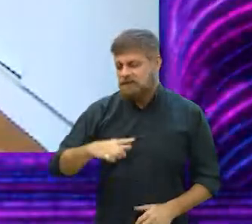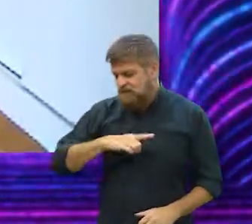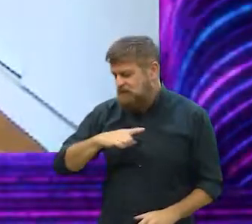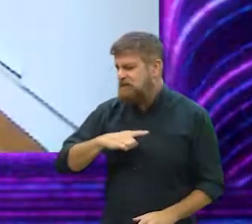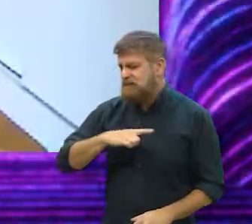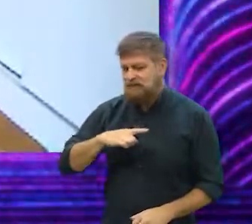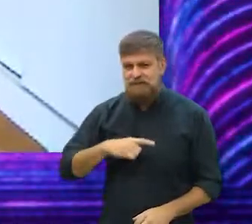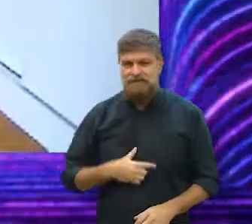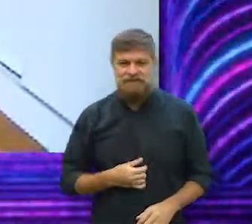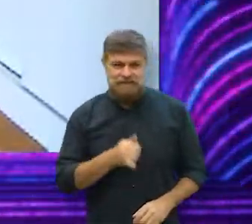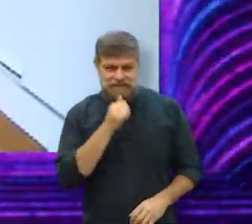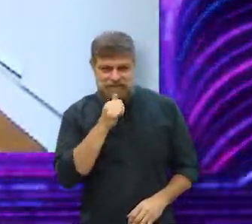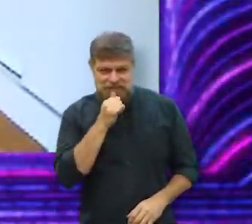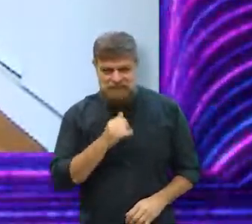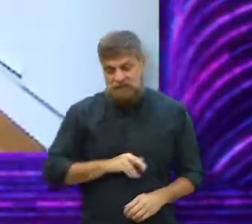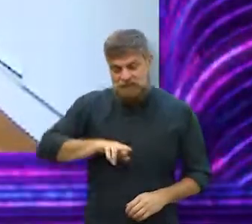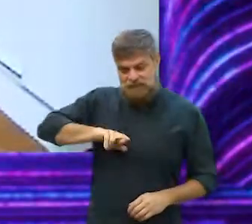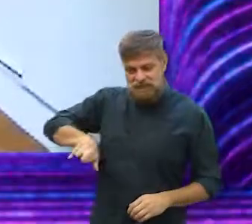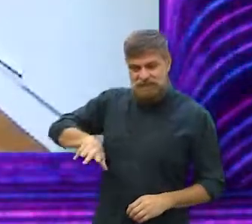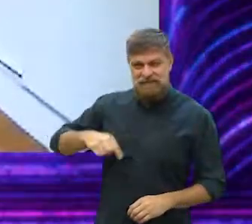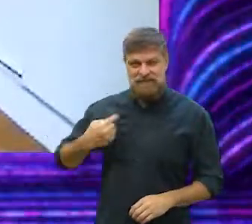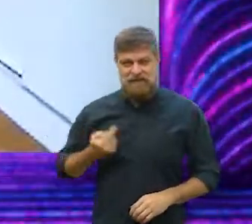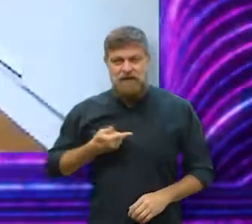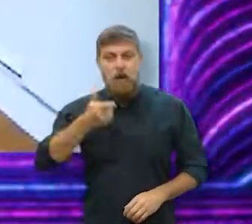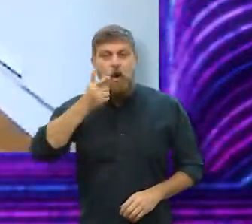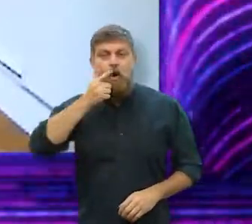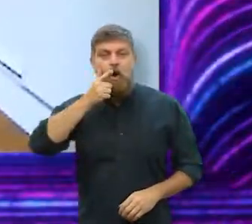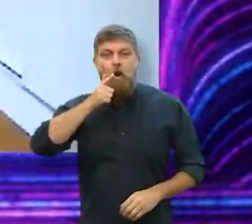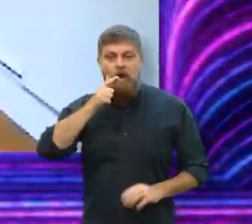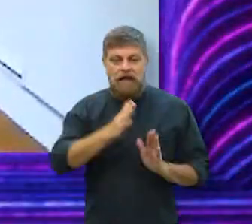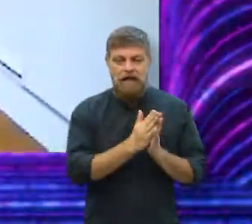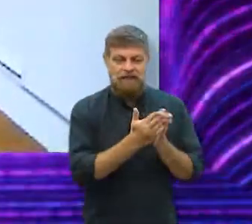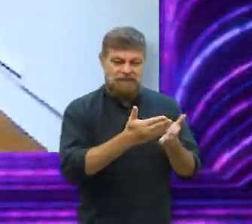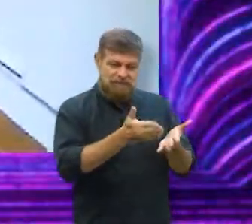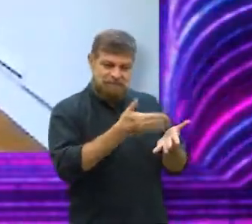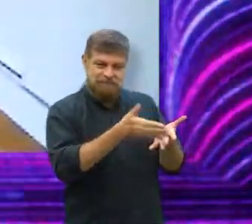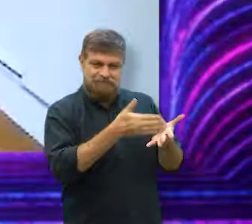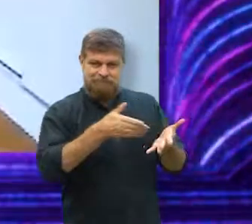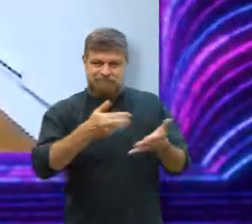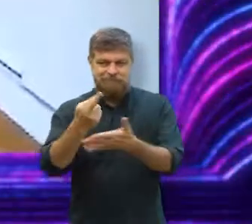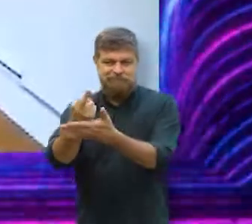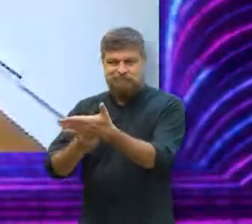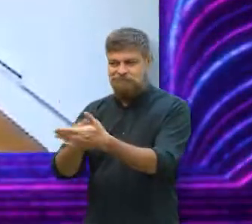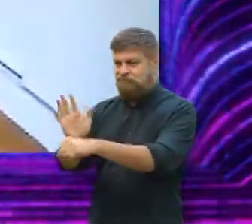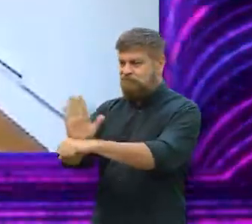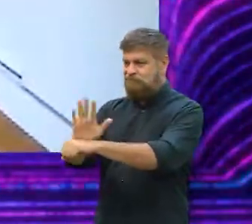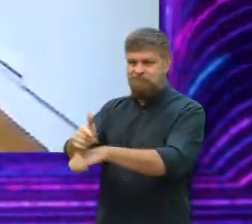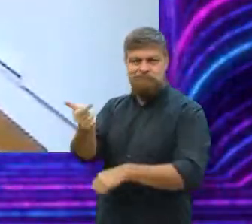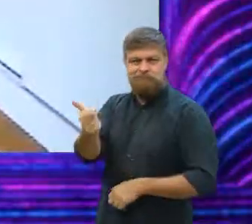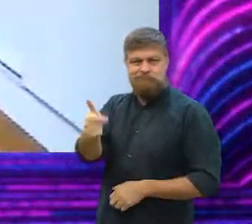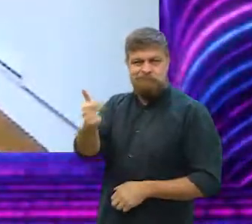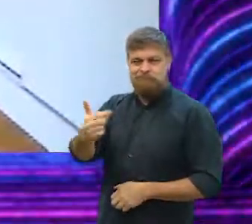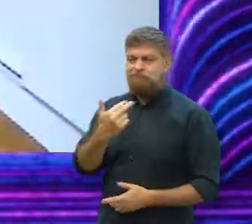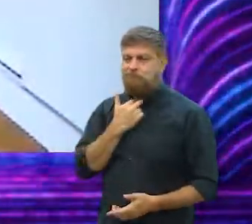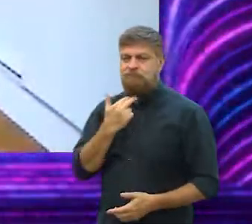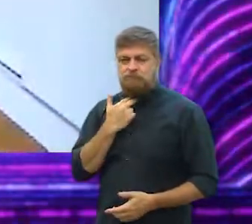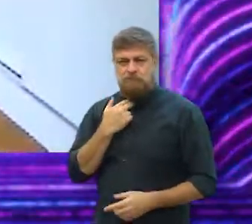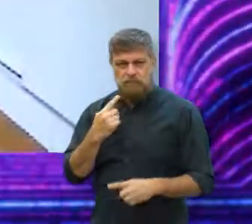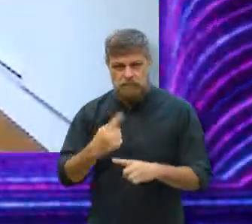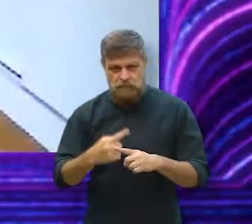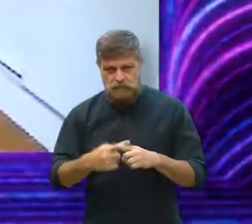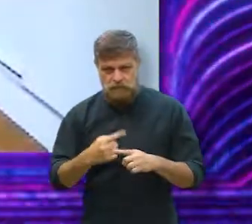Tem, por exemplo, tem uma diferença que eu consegui fazer no livro e que eu não consegui fazer no roteiro, eu acho que porque